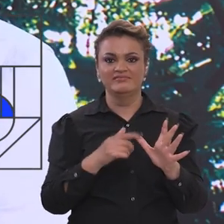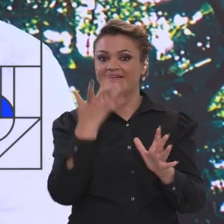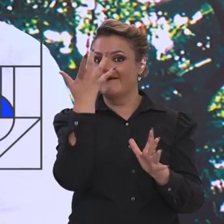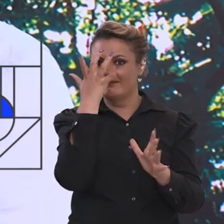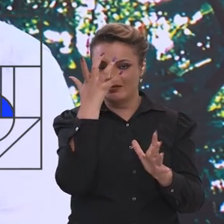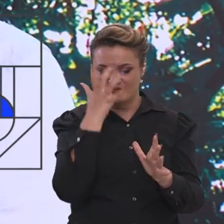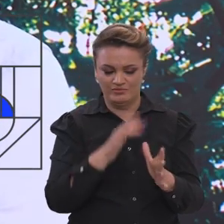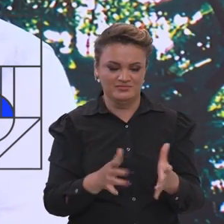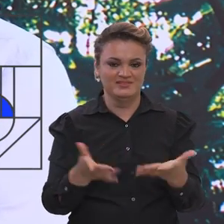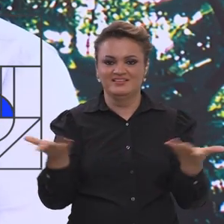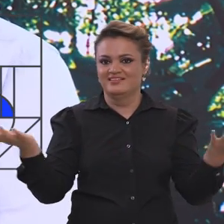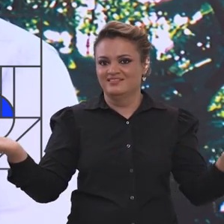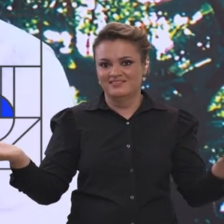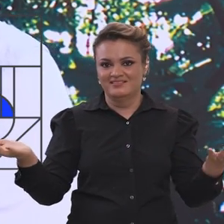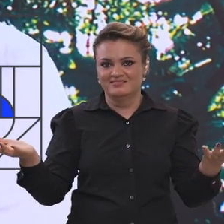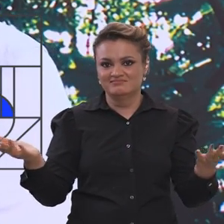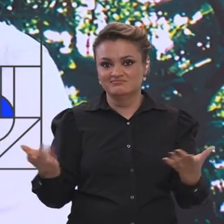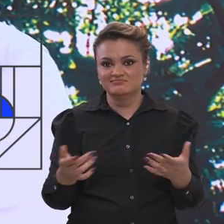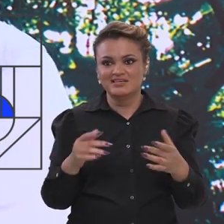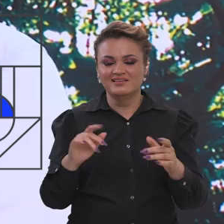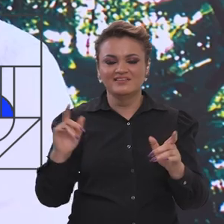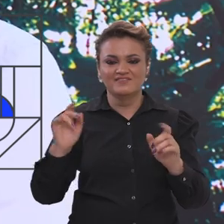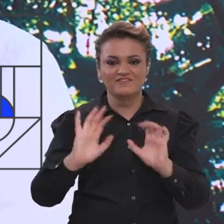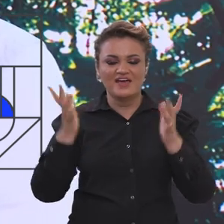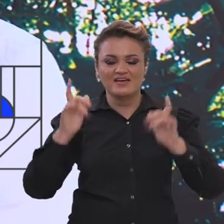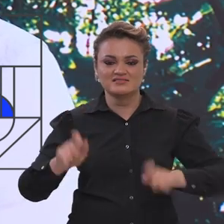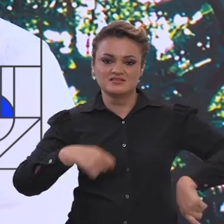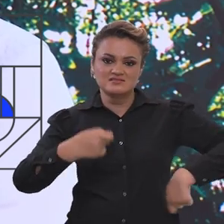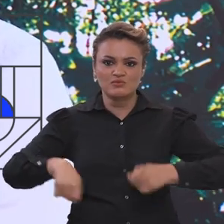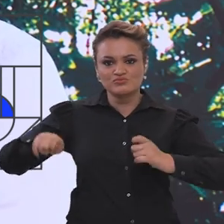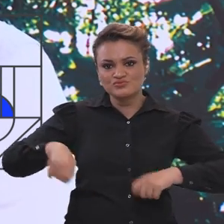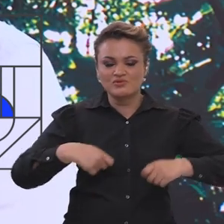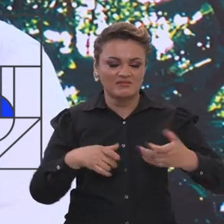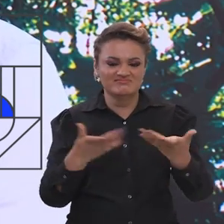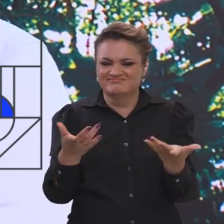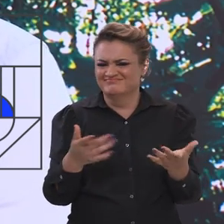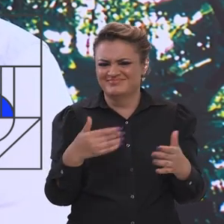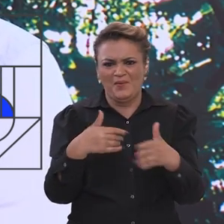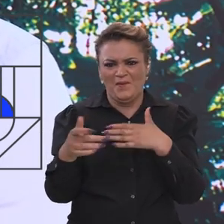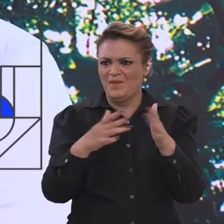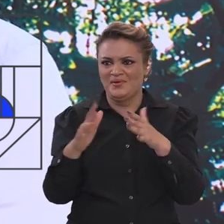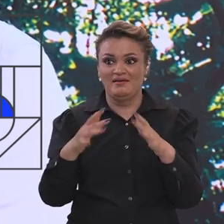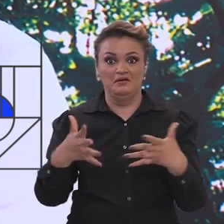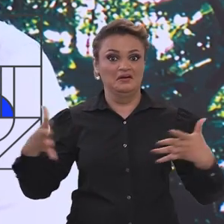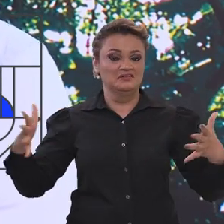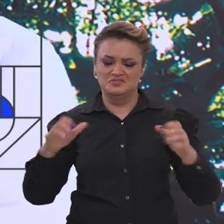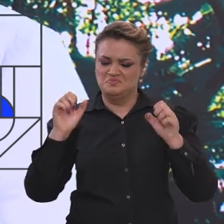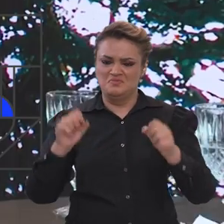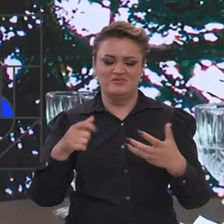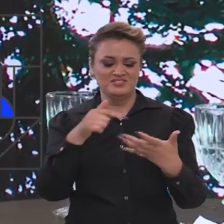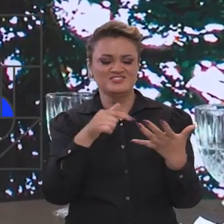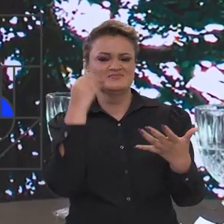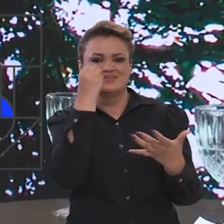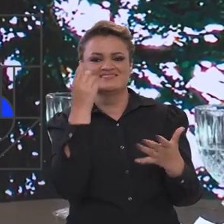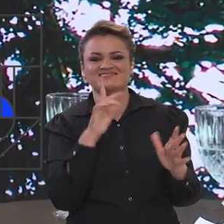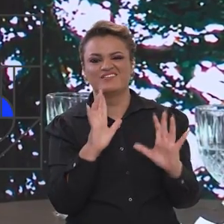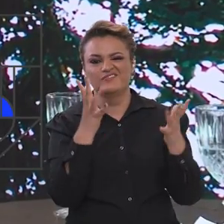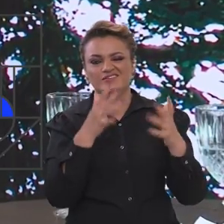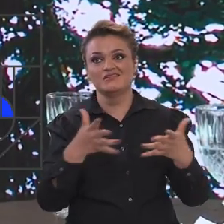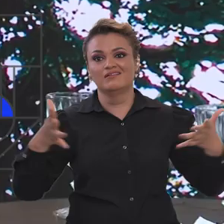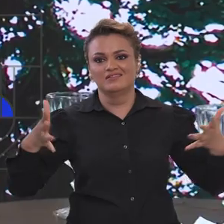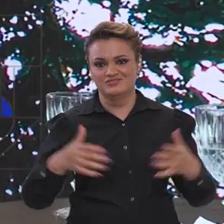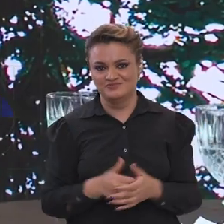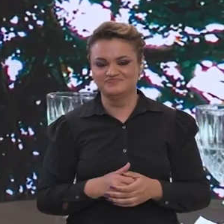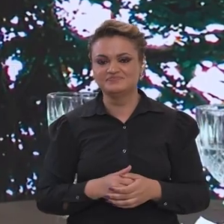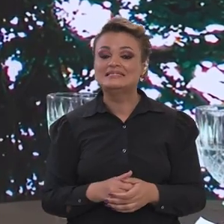faz o Carnaval, e faz o São João, está preparado para qualquer tipo de atividade de massa. Certo. Agora, para